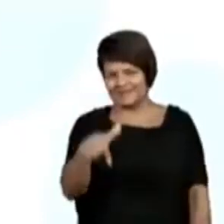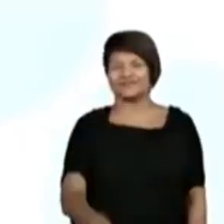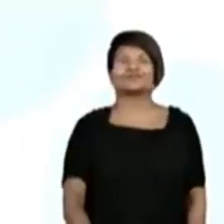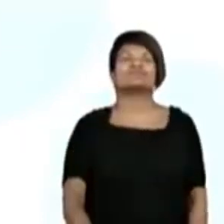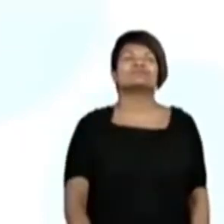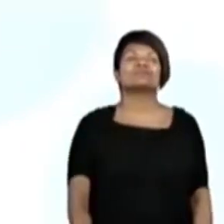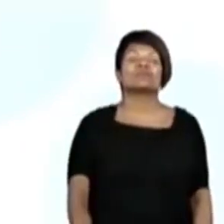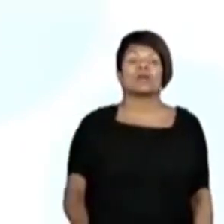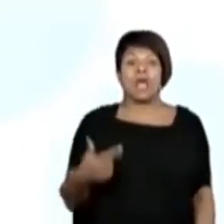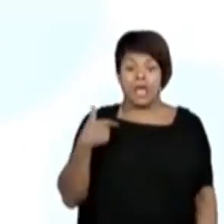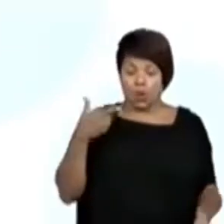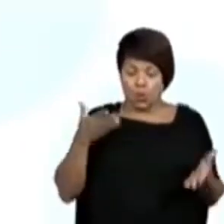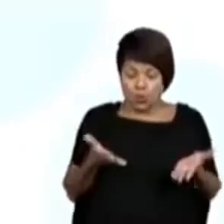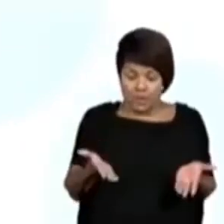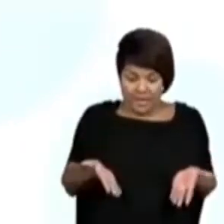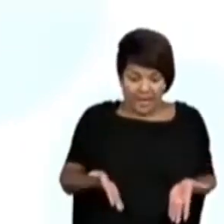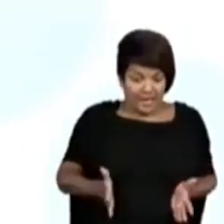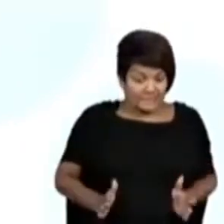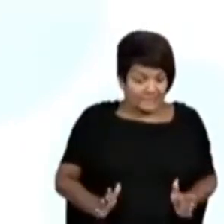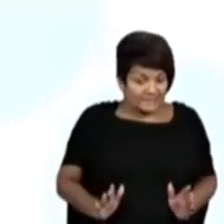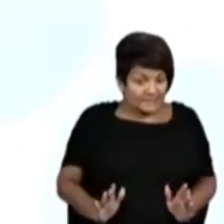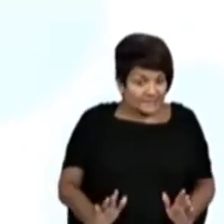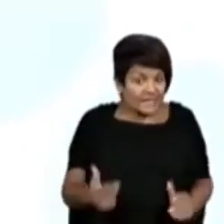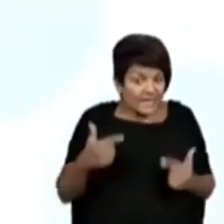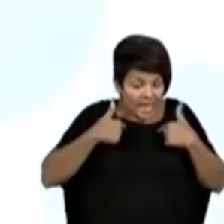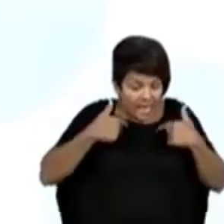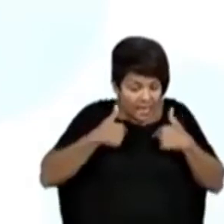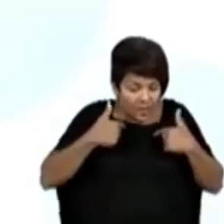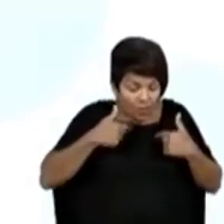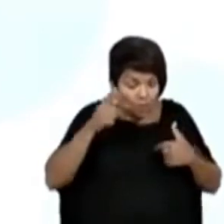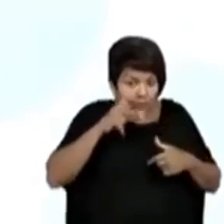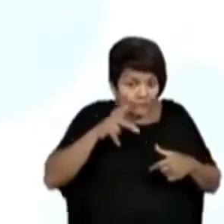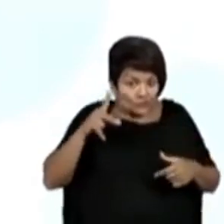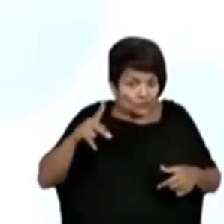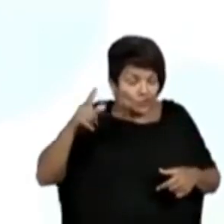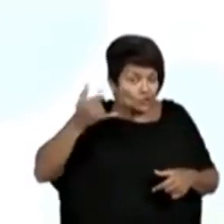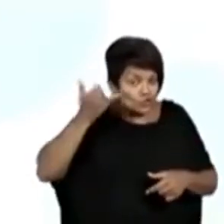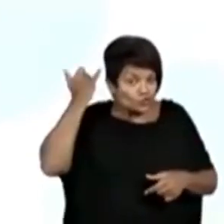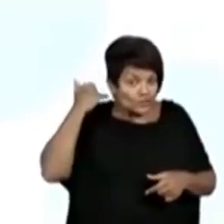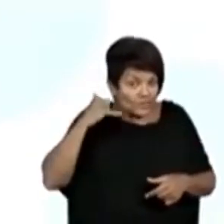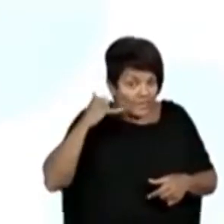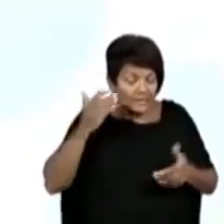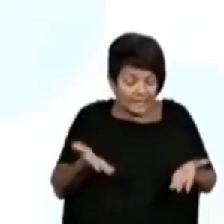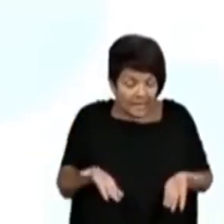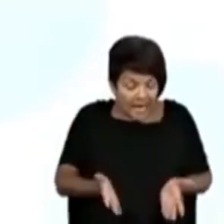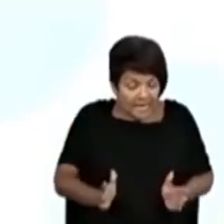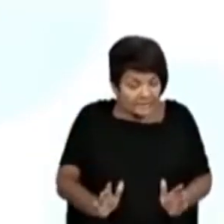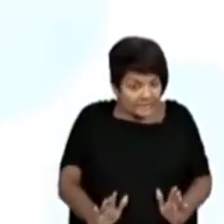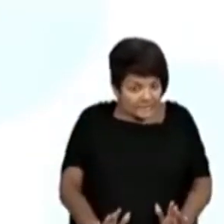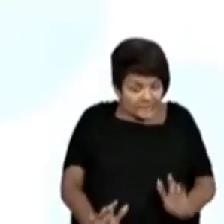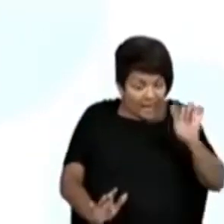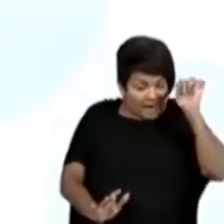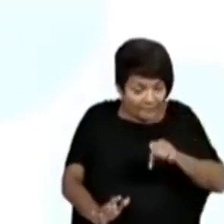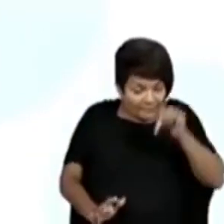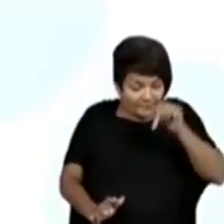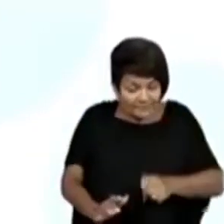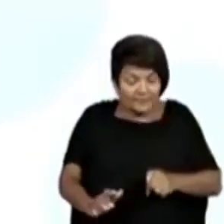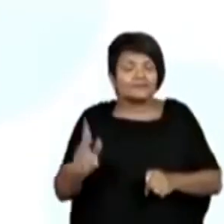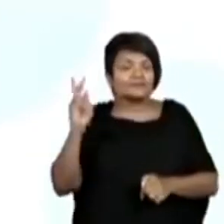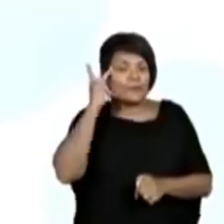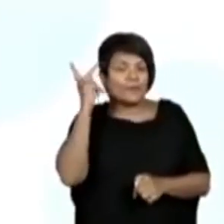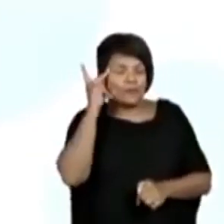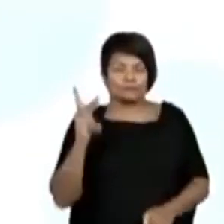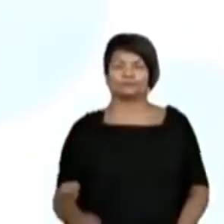na cidade de... Eu, professora Juliana, nasci na cidade de São Paulo.